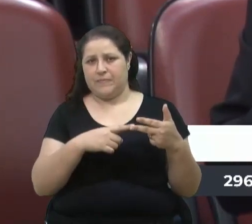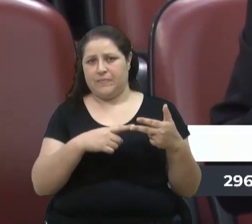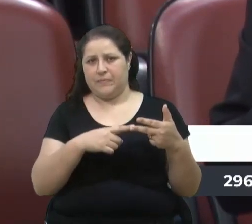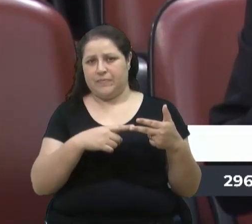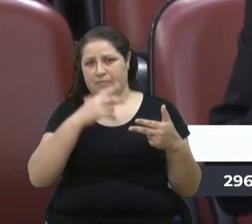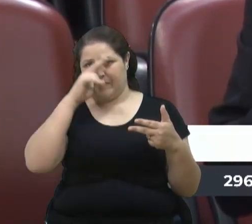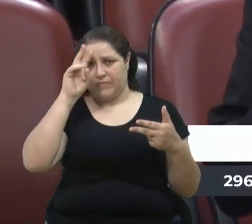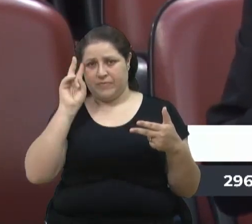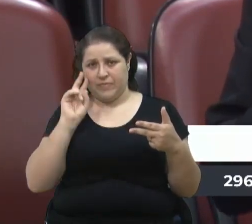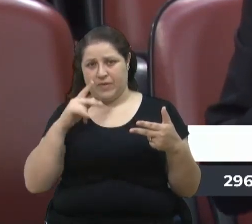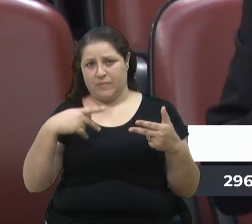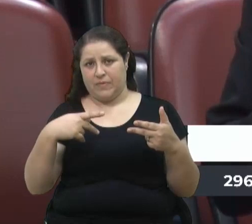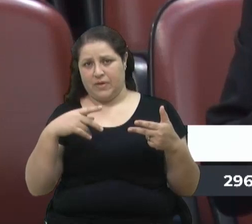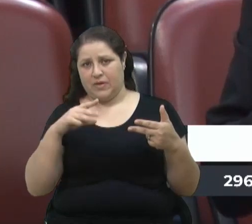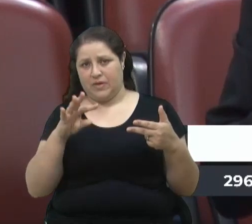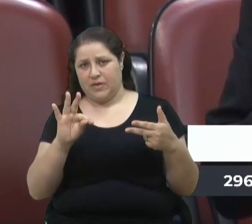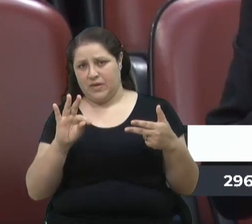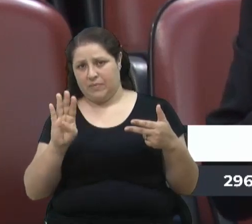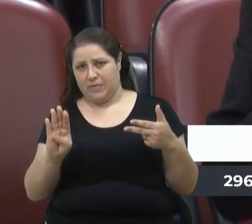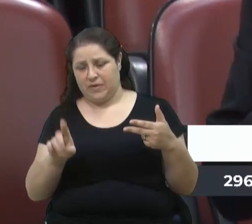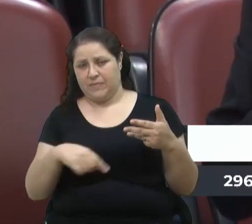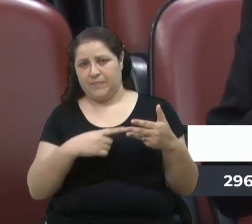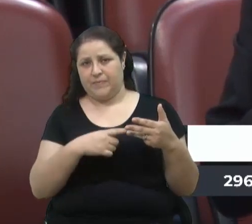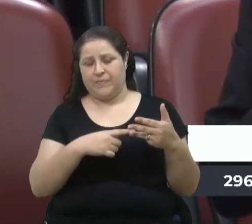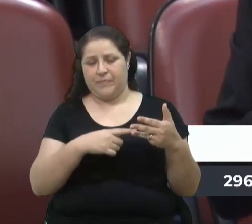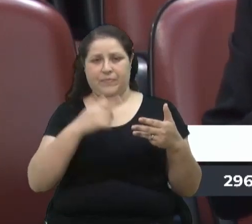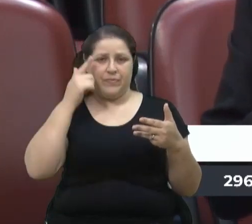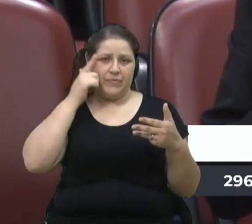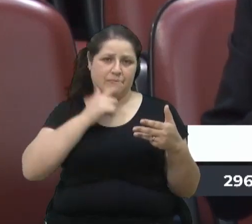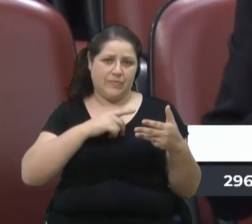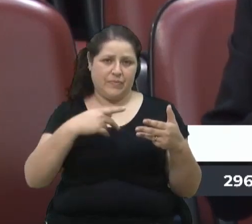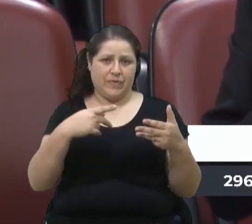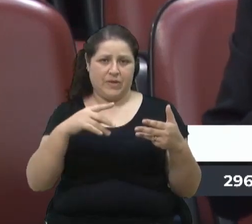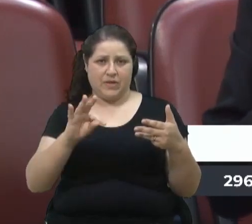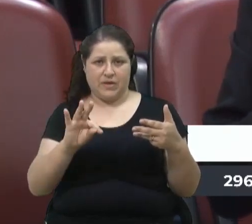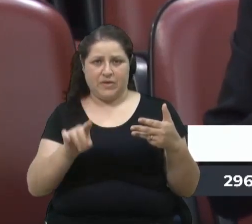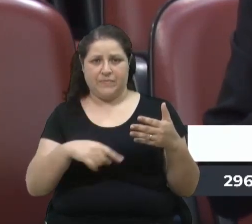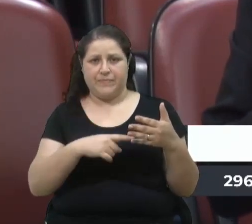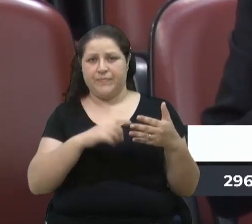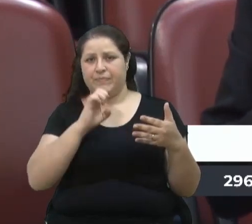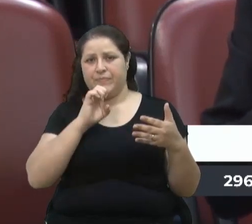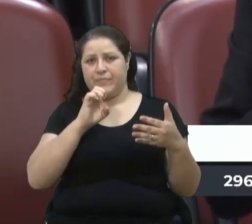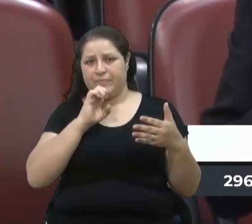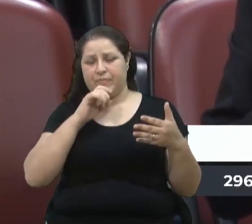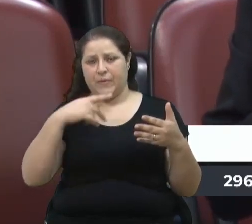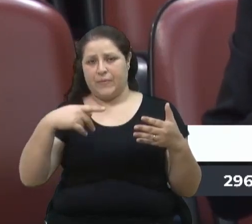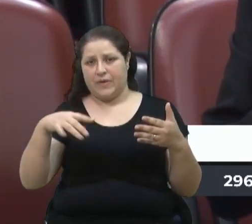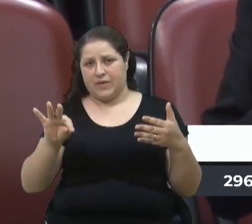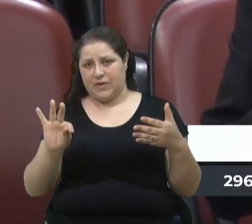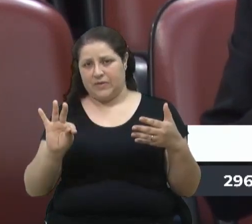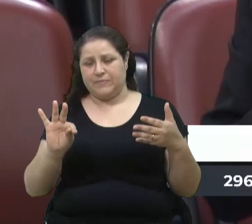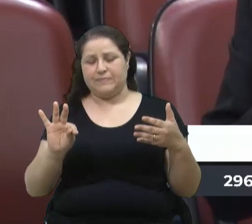Velocindo Eze, do PTB, Lucas Karenato, do PT, Estela, do PT.